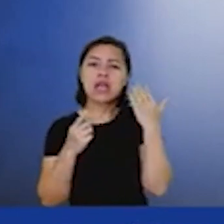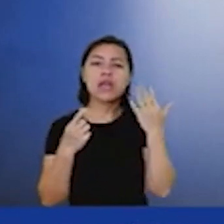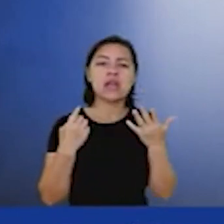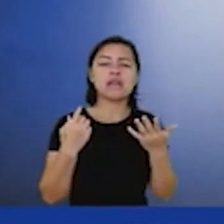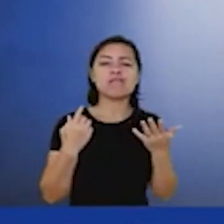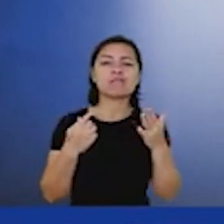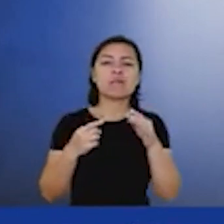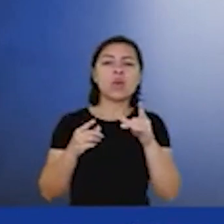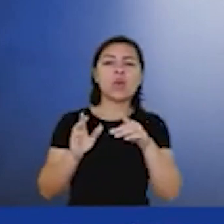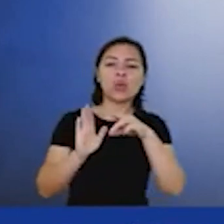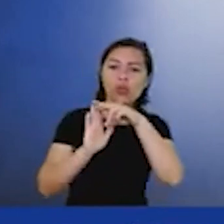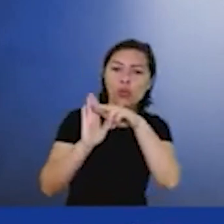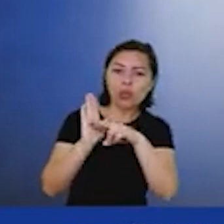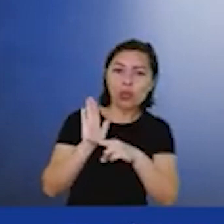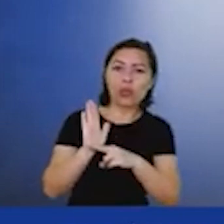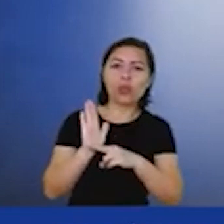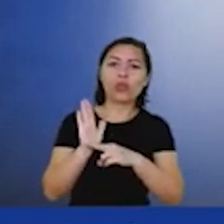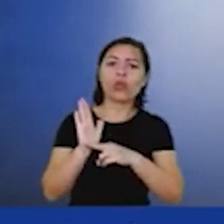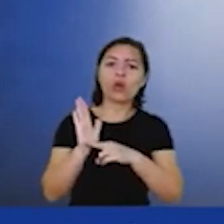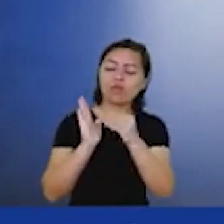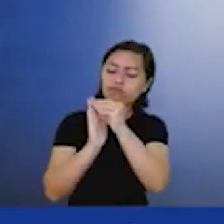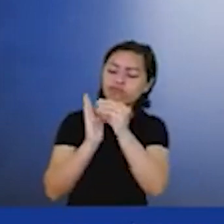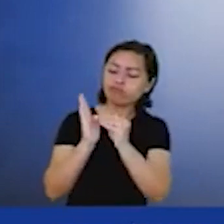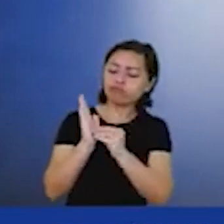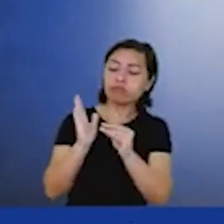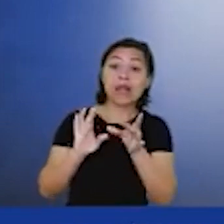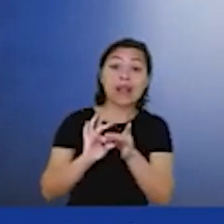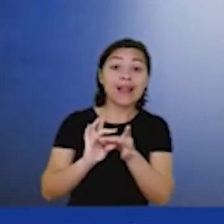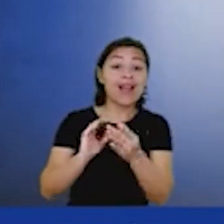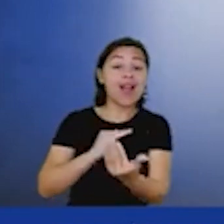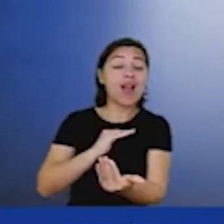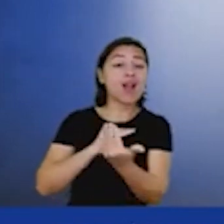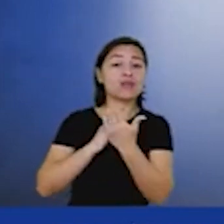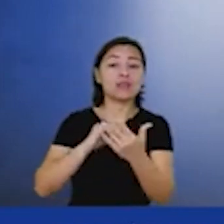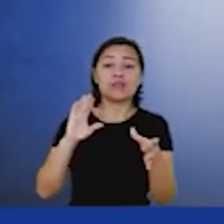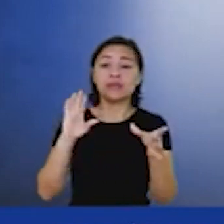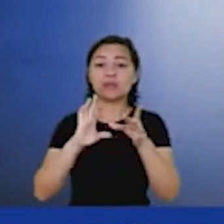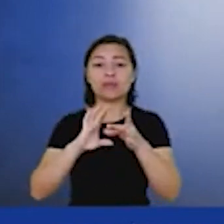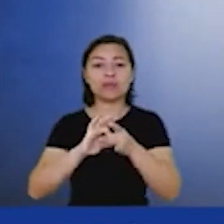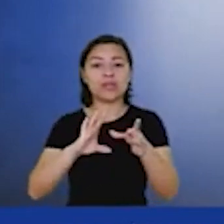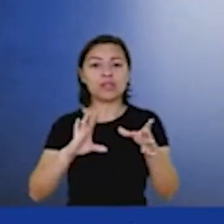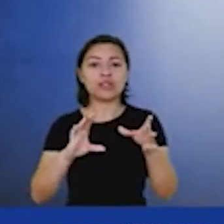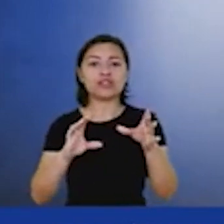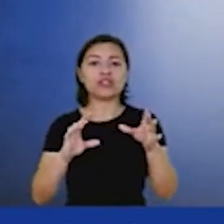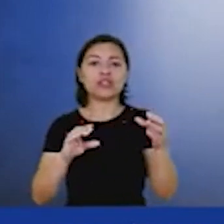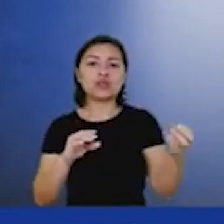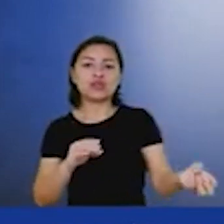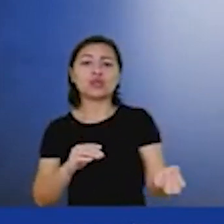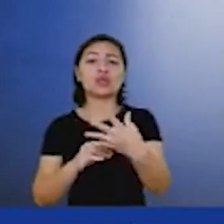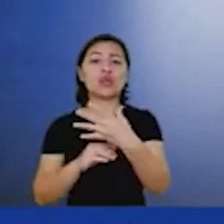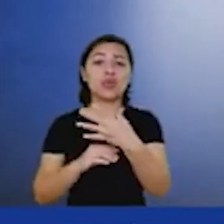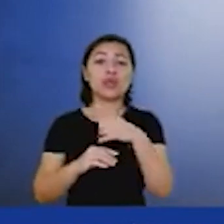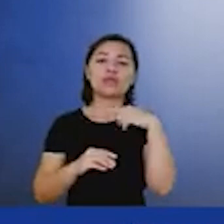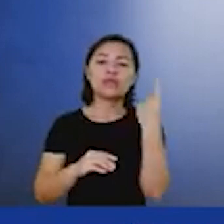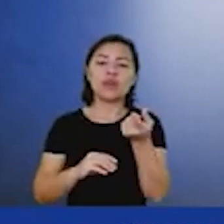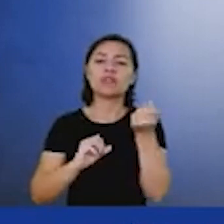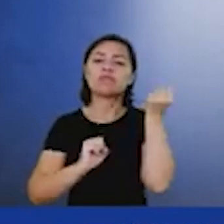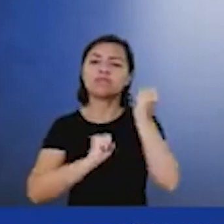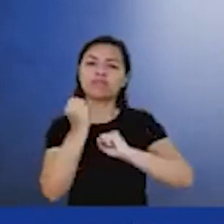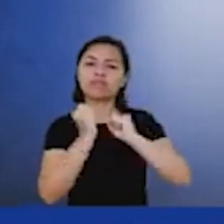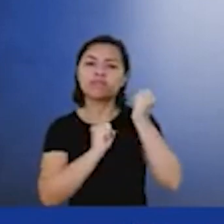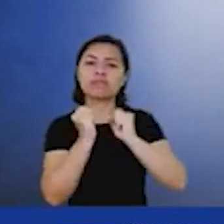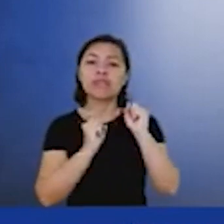regulação para permitir que essa dinâmica produza os melhores